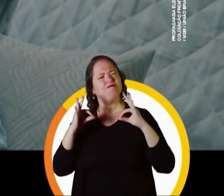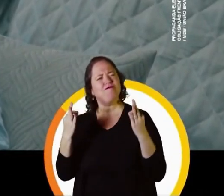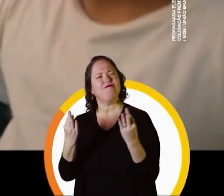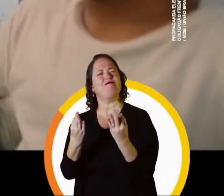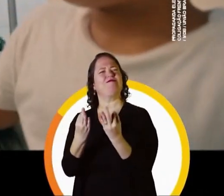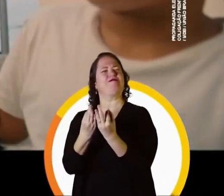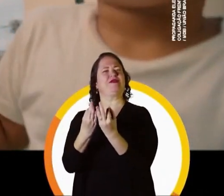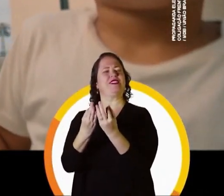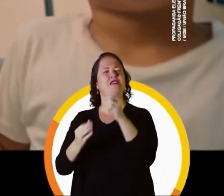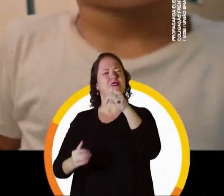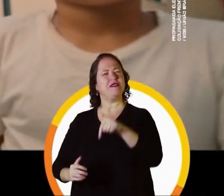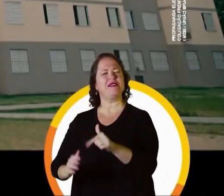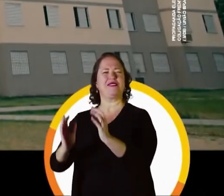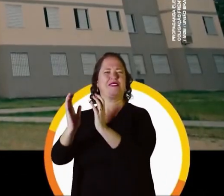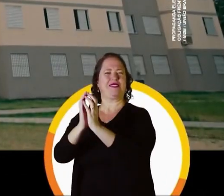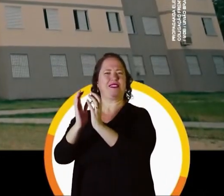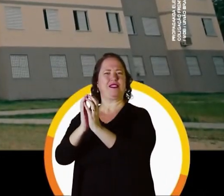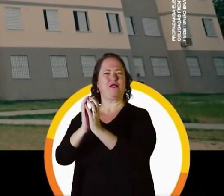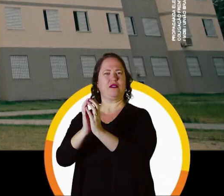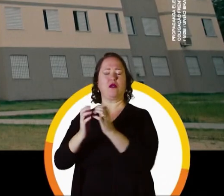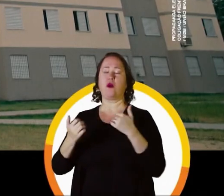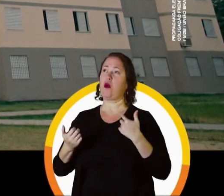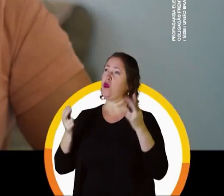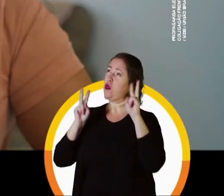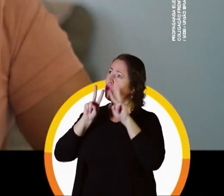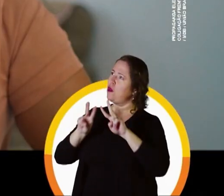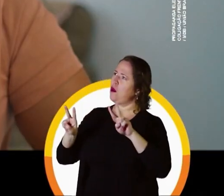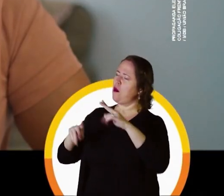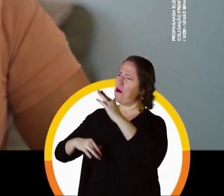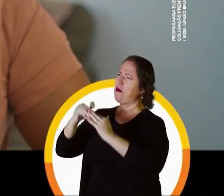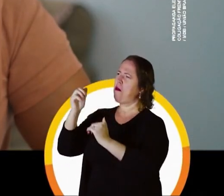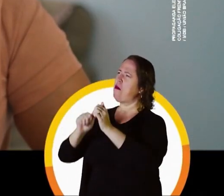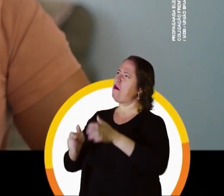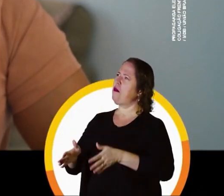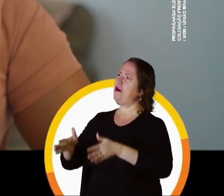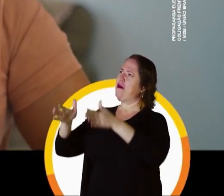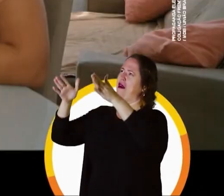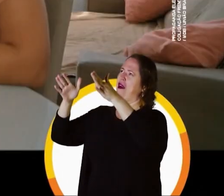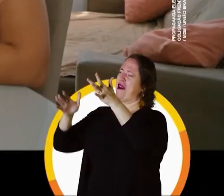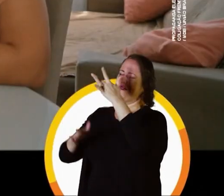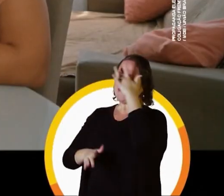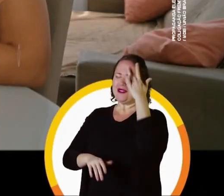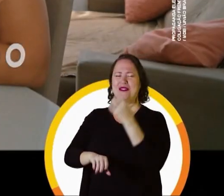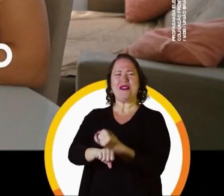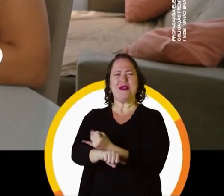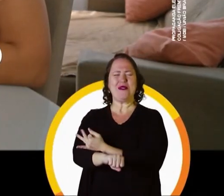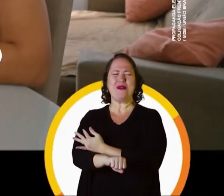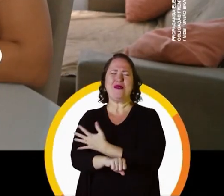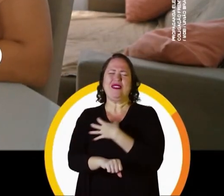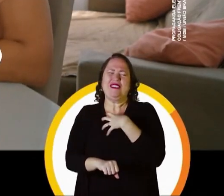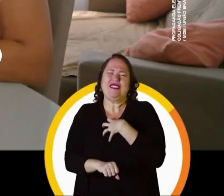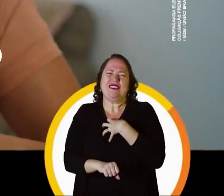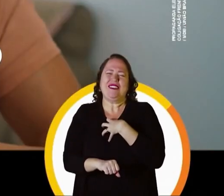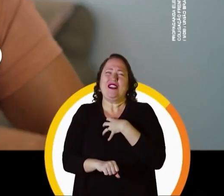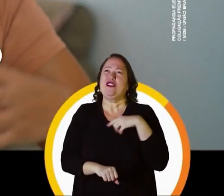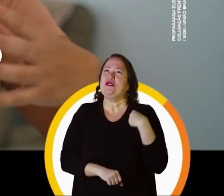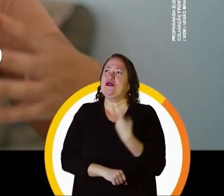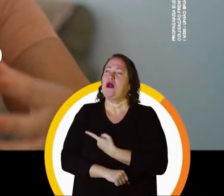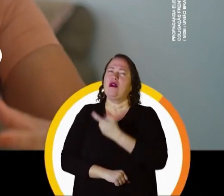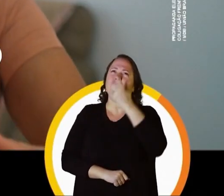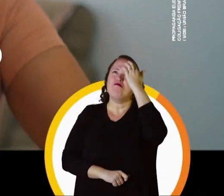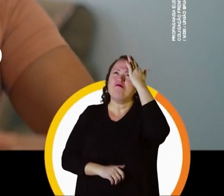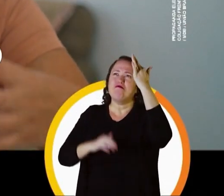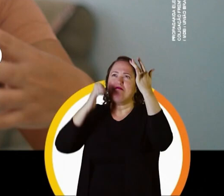estabilidade para as famílias. Quando a gente olhou o apartamento, eu só via descendo um pouco, tudo chorando. Porque foi algo que a gente não